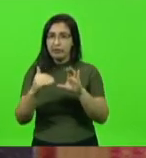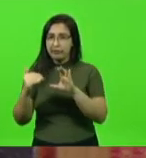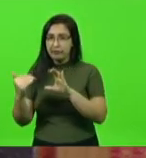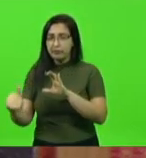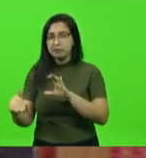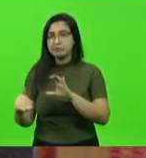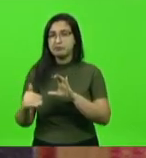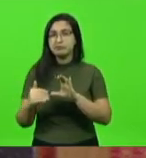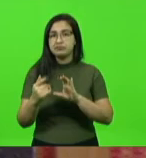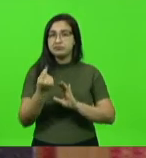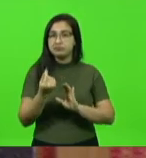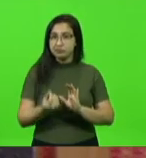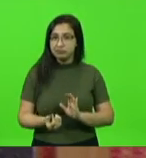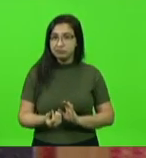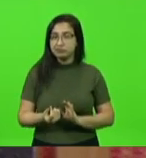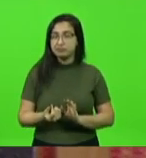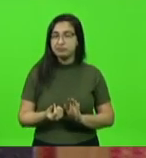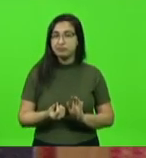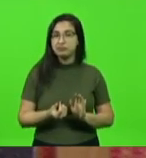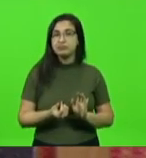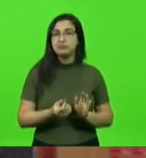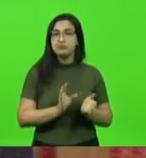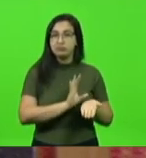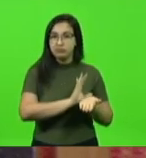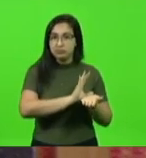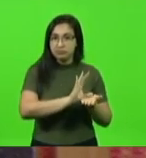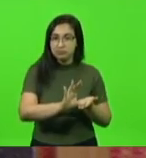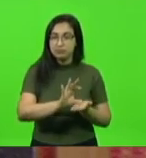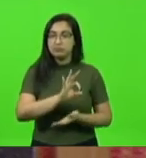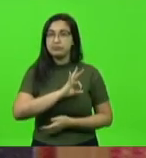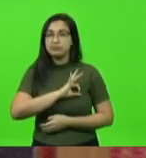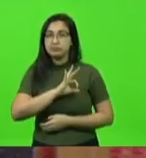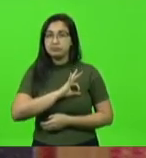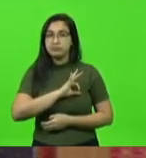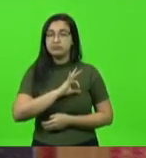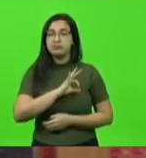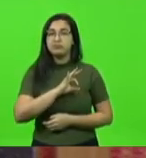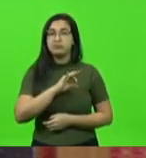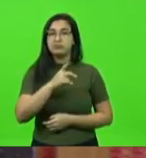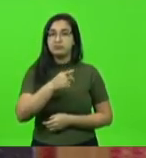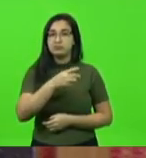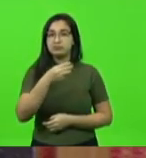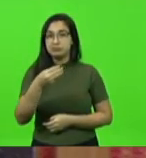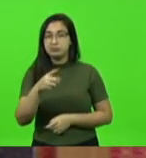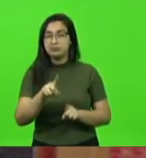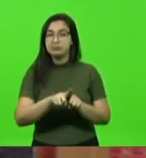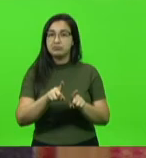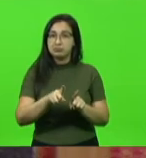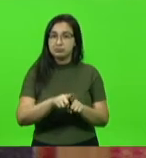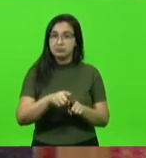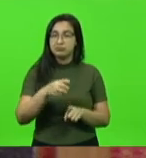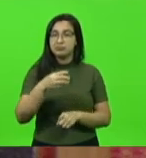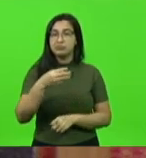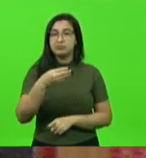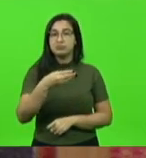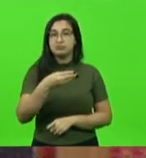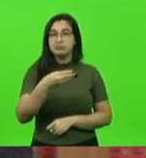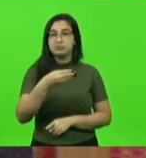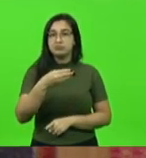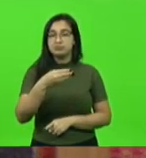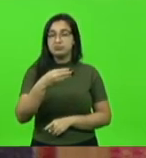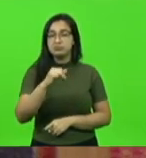tanto para a polícia civil quanto para a polícia militar para o IGP também